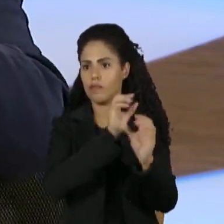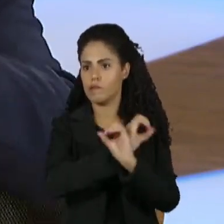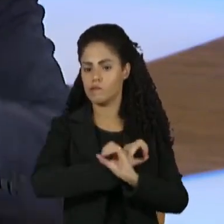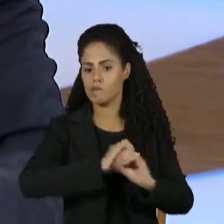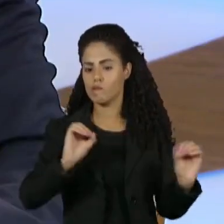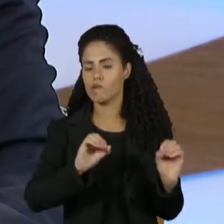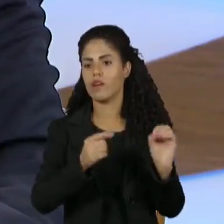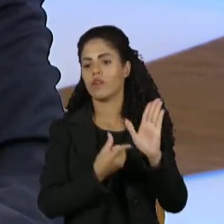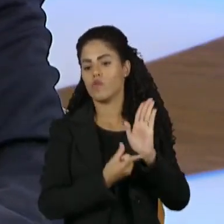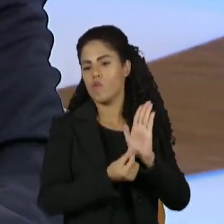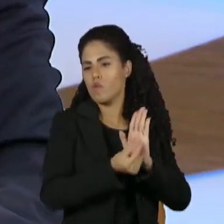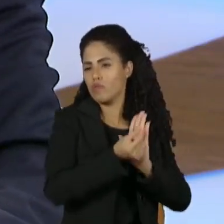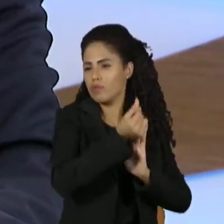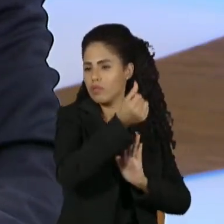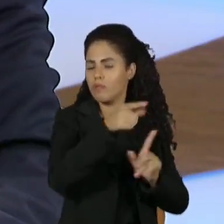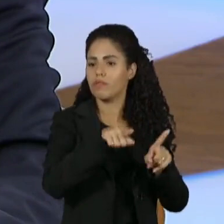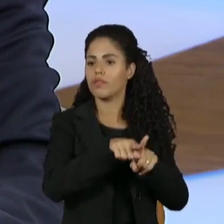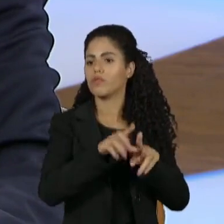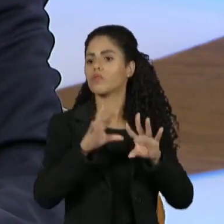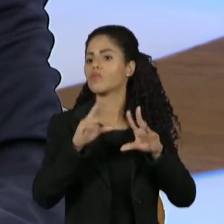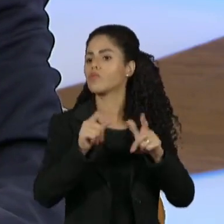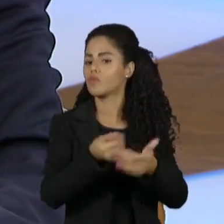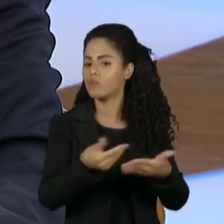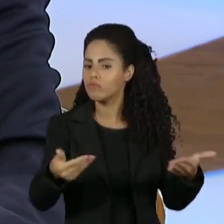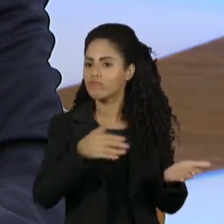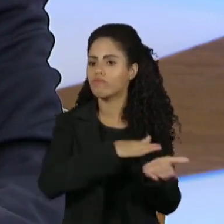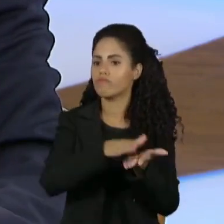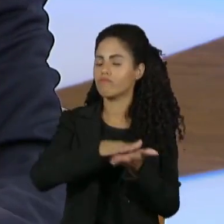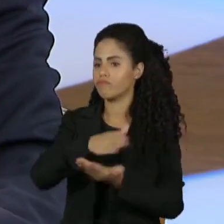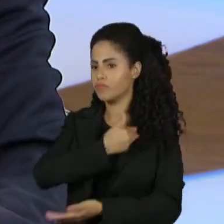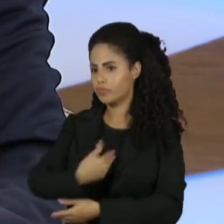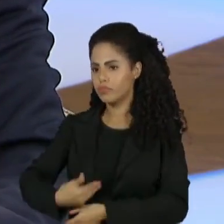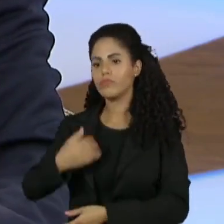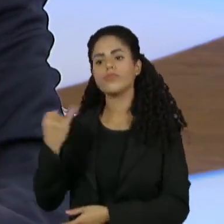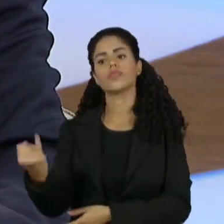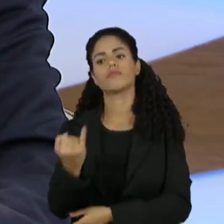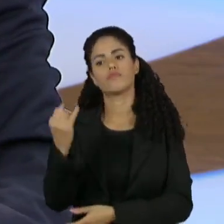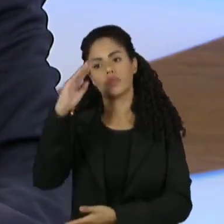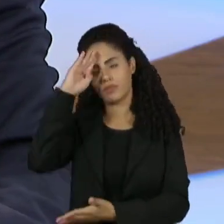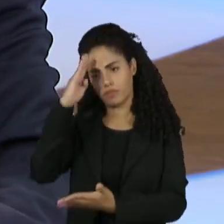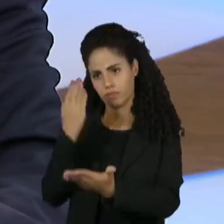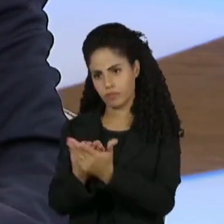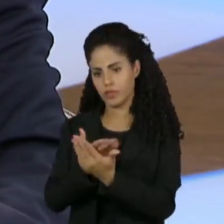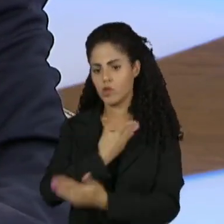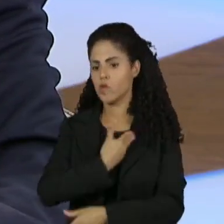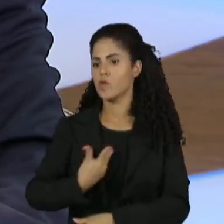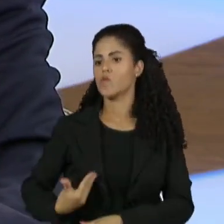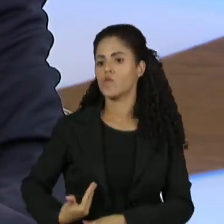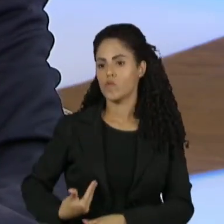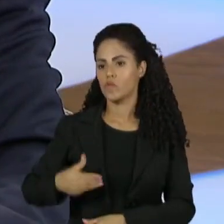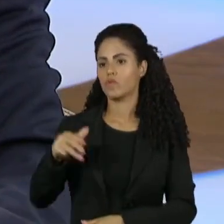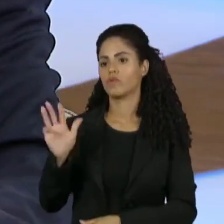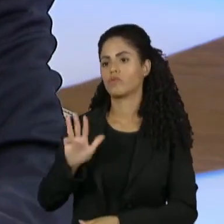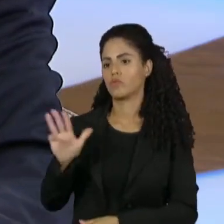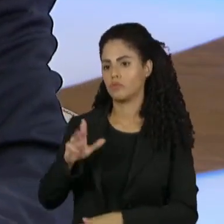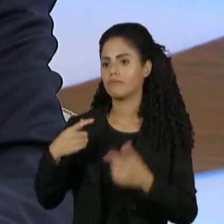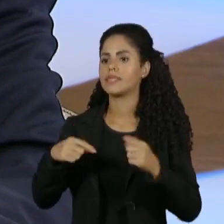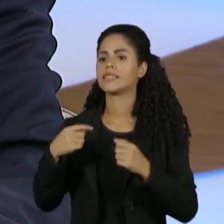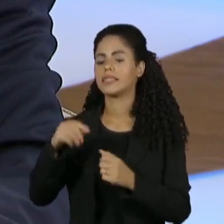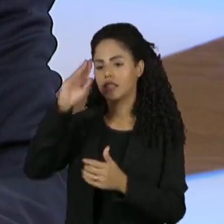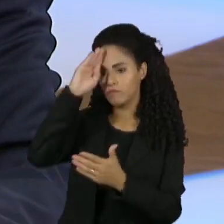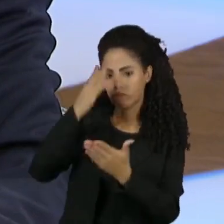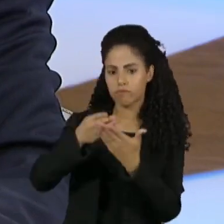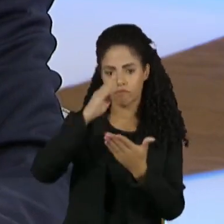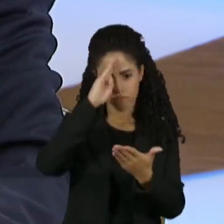orçamento e das contas públicas, certamente é um fator de confiança que o governo Lula precisa aumentar a confiança